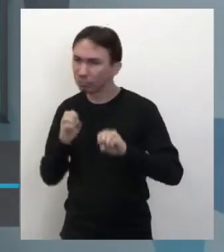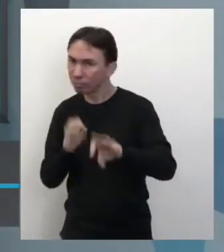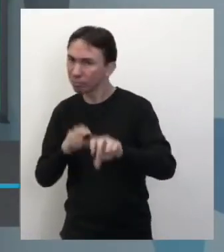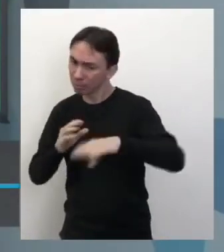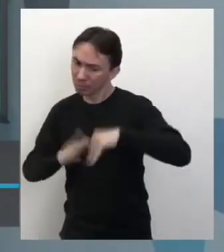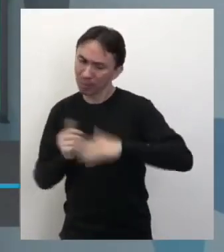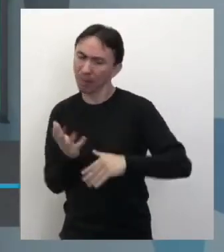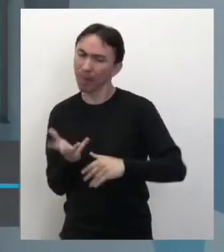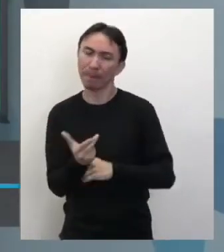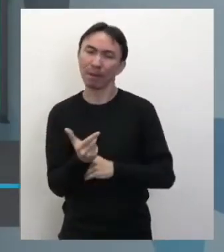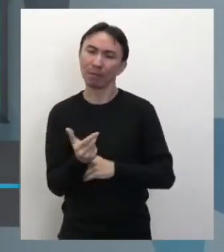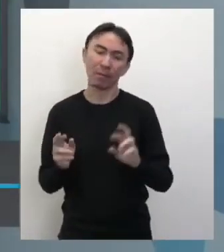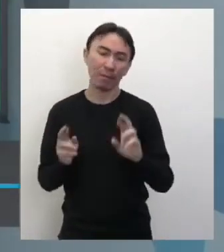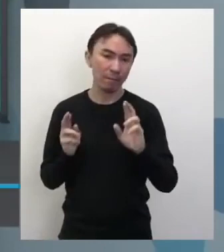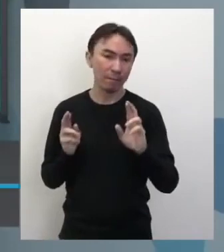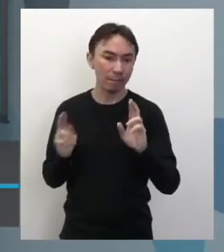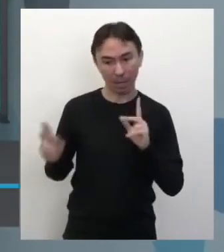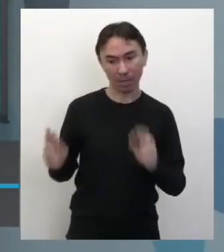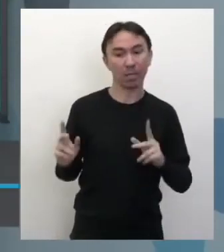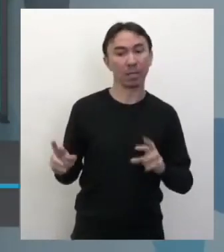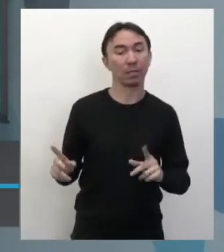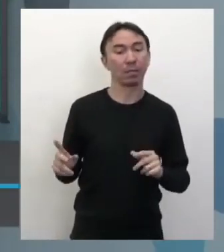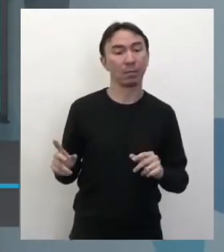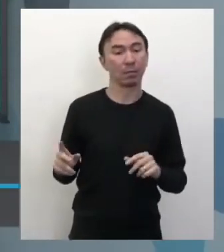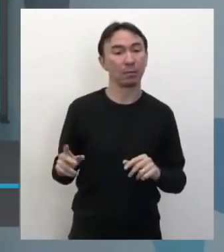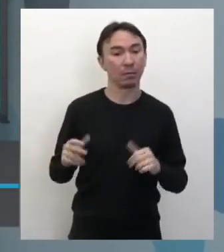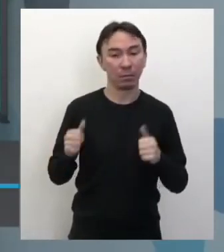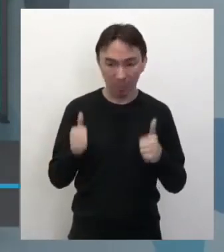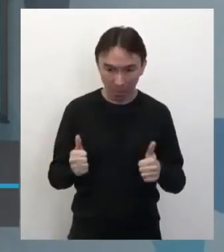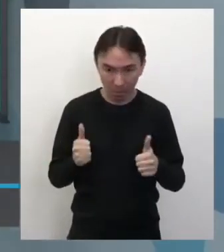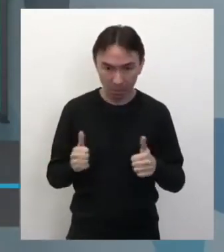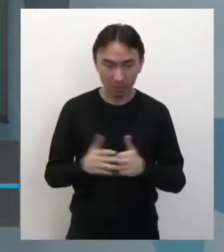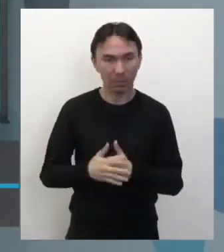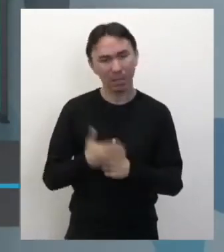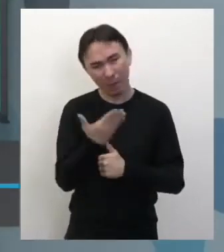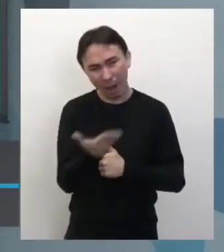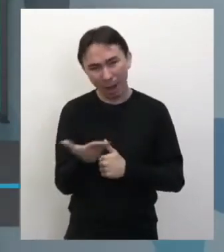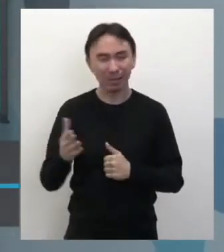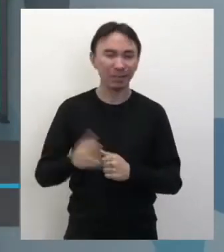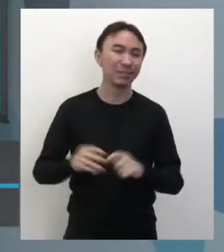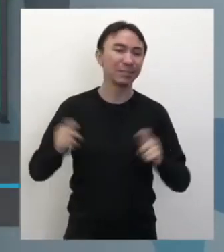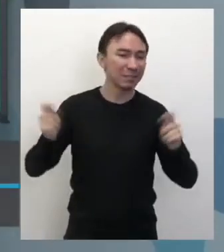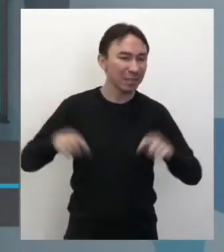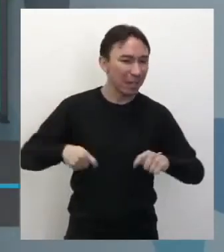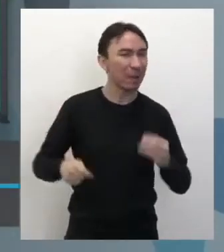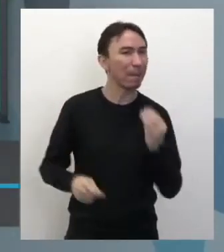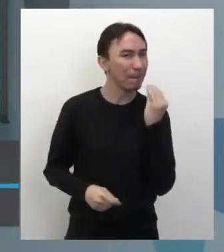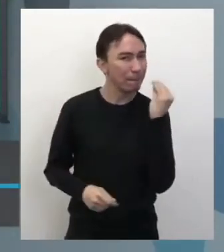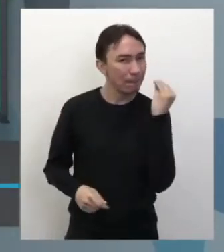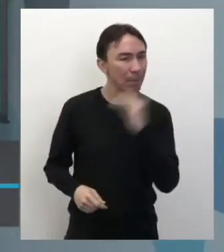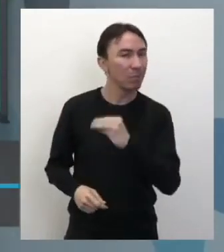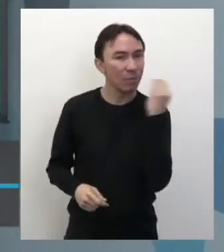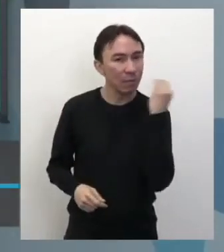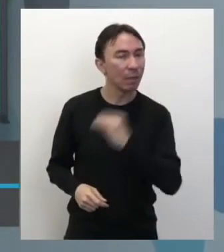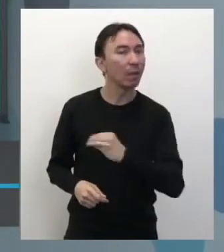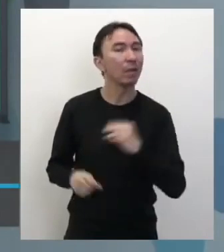forma, mas não quer dizer que é a única forma e muito menos que é a melhor forma, tá? Mas sempre dá para aproveitar alguma coisa, tá bom?